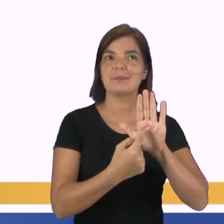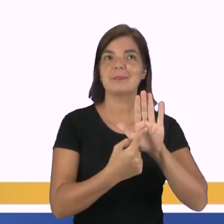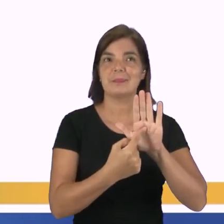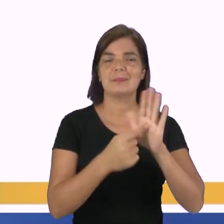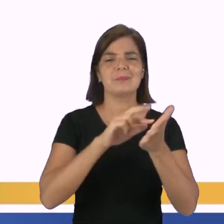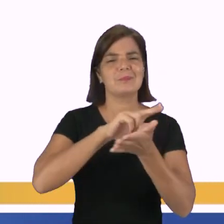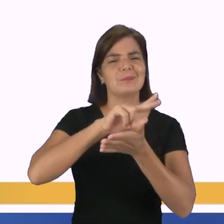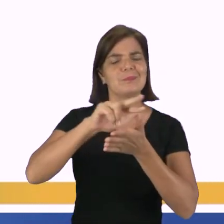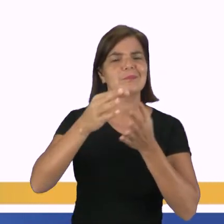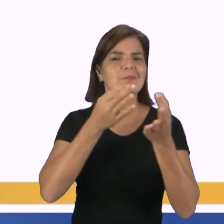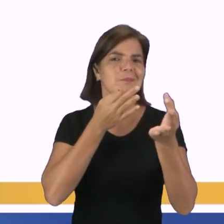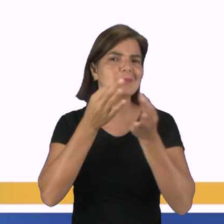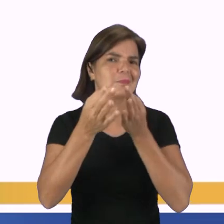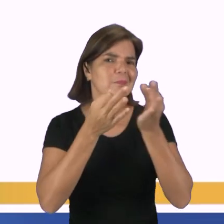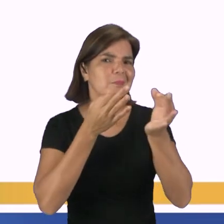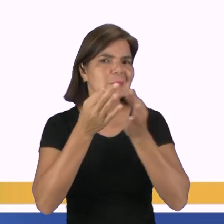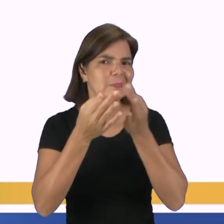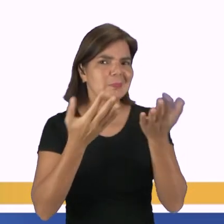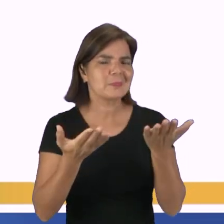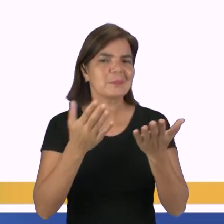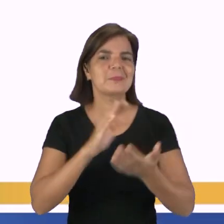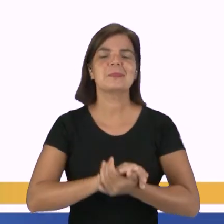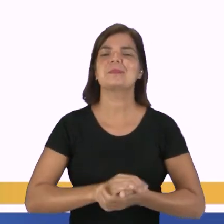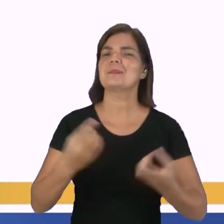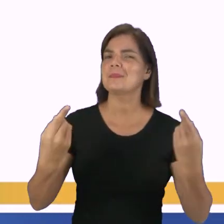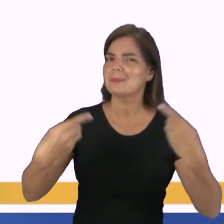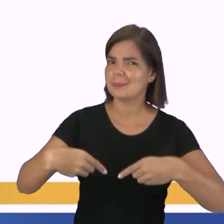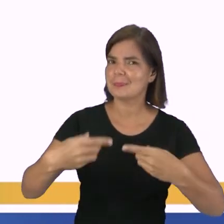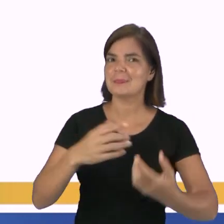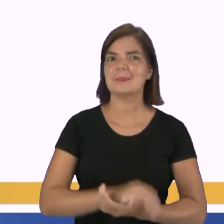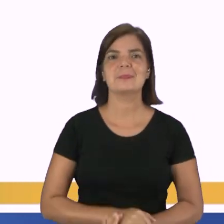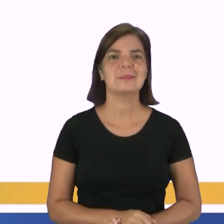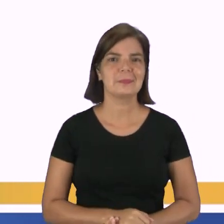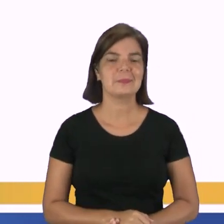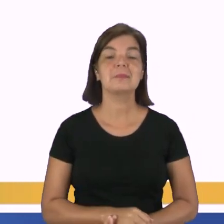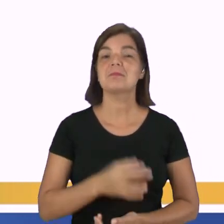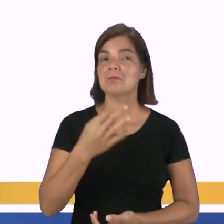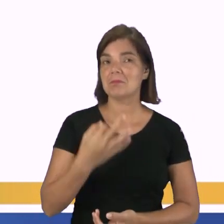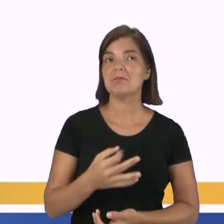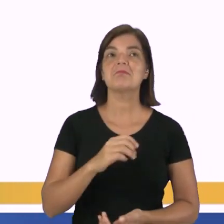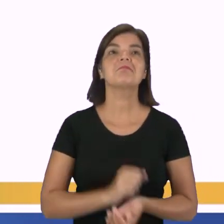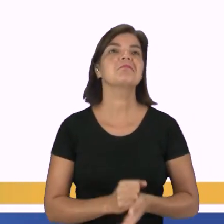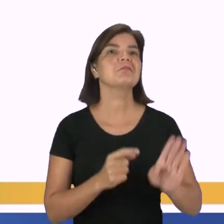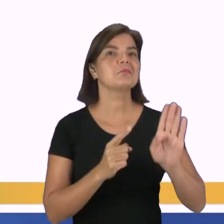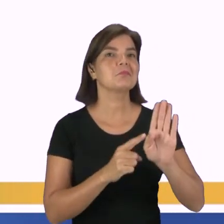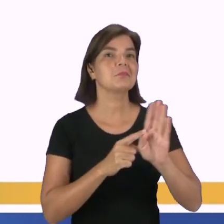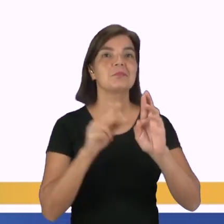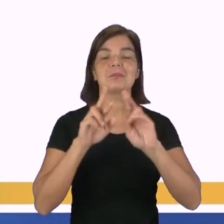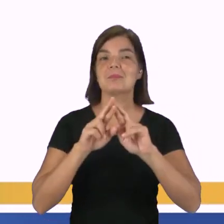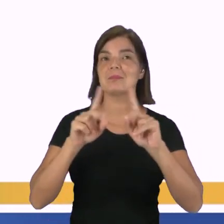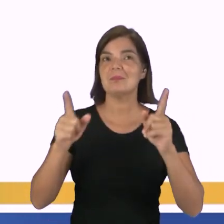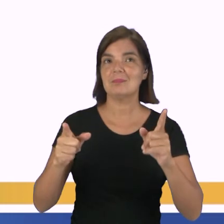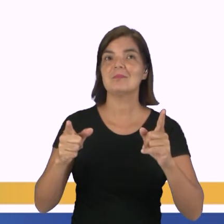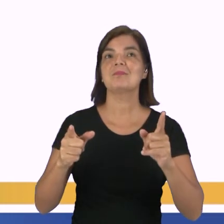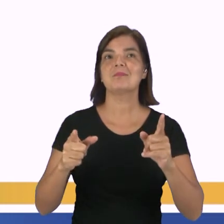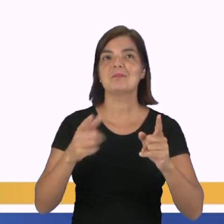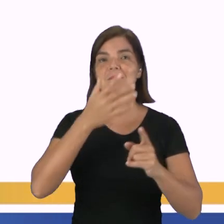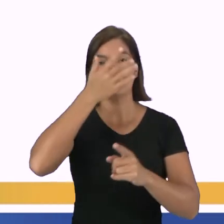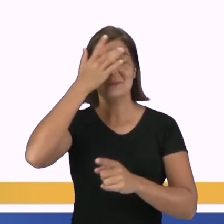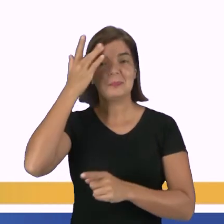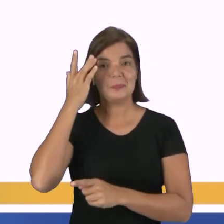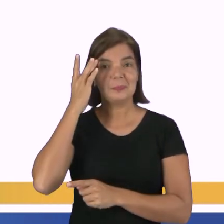apresentação e confronto de vários pontos de vista, correto. Letra B. As diferentes